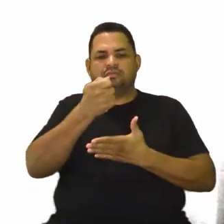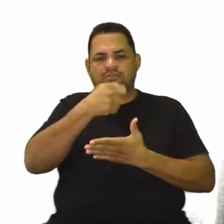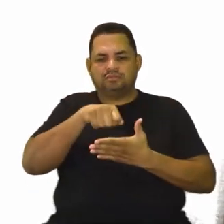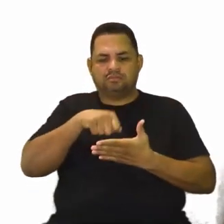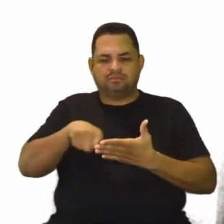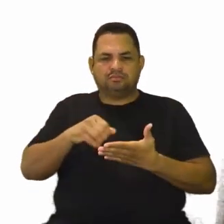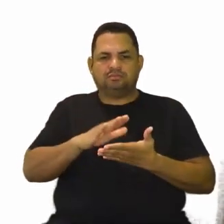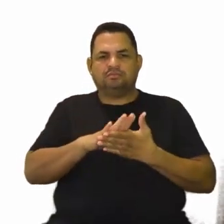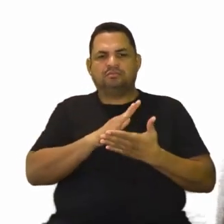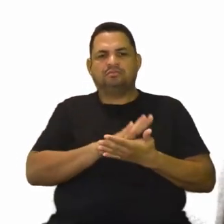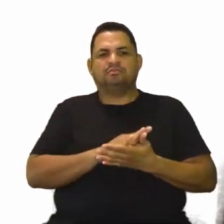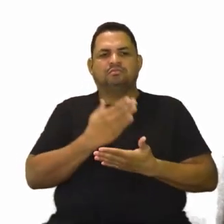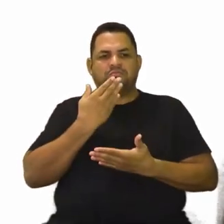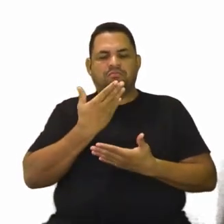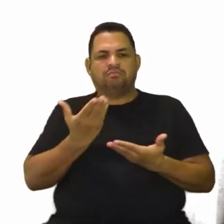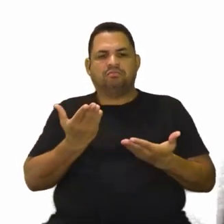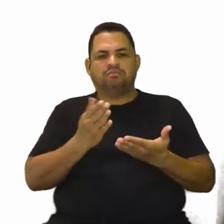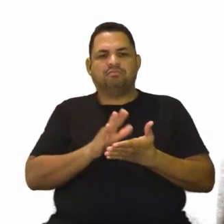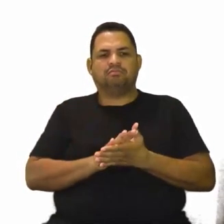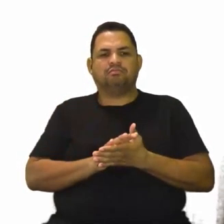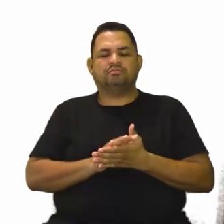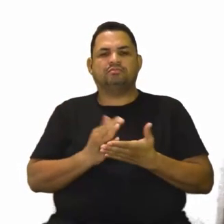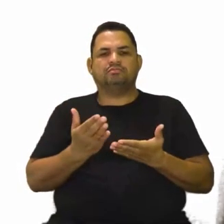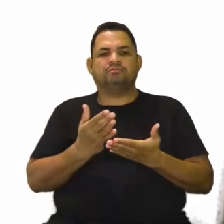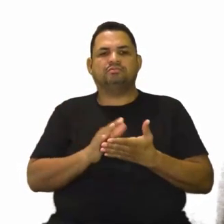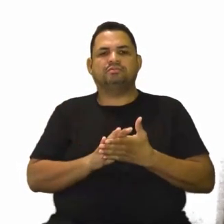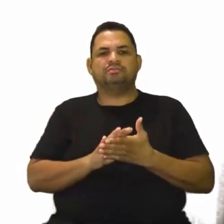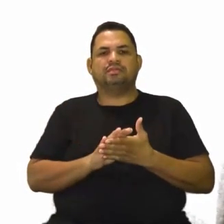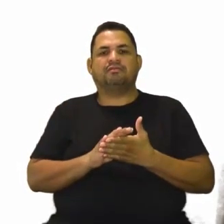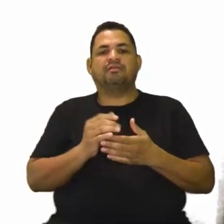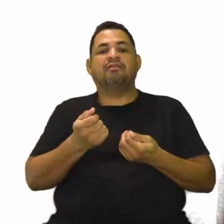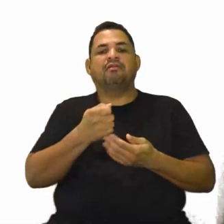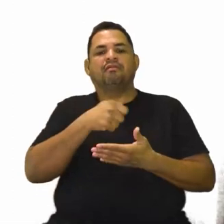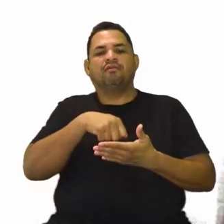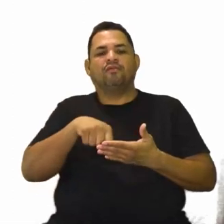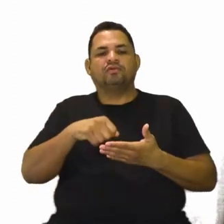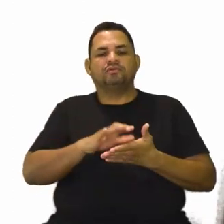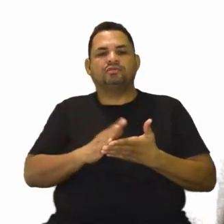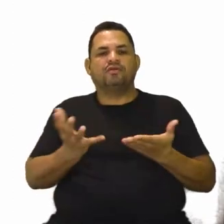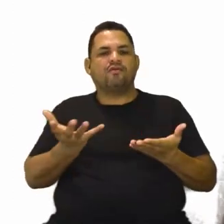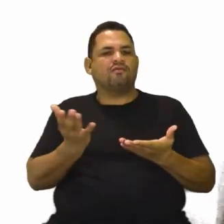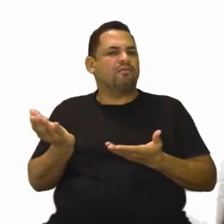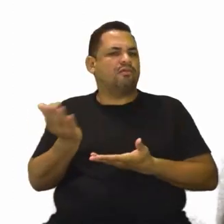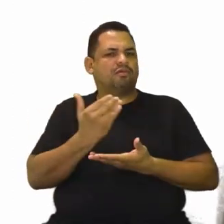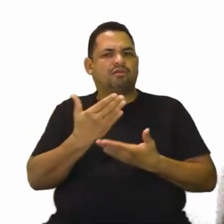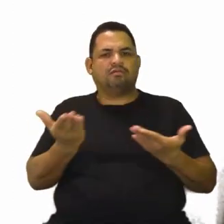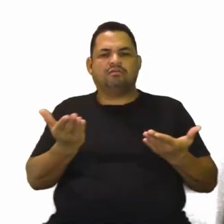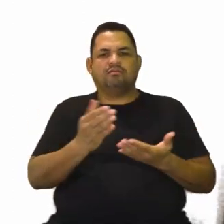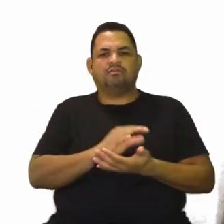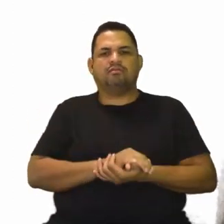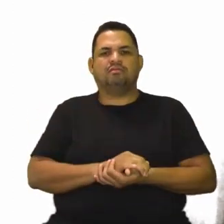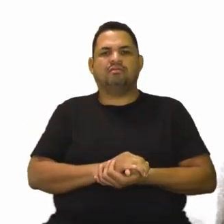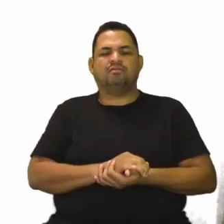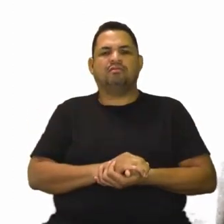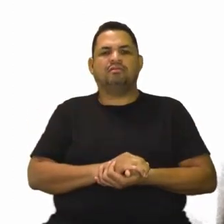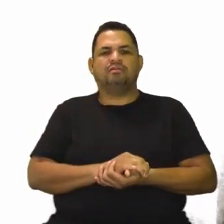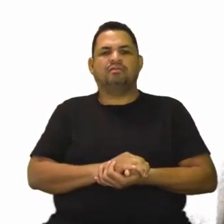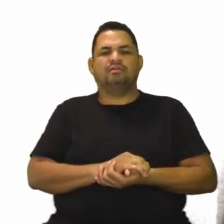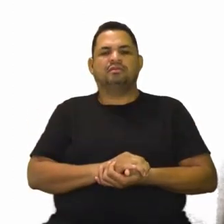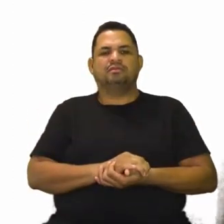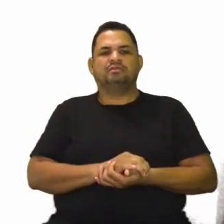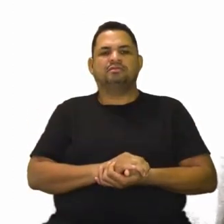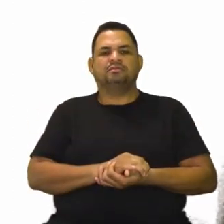dela. Professor, vamos logo para essa atividade, que eu estou ansioso para corrigir ela. Vamos, vamos sim. Tá,